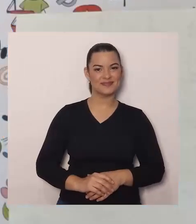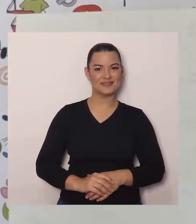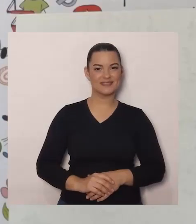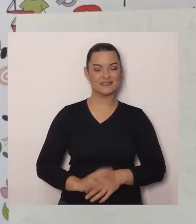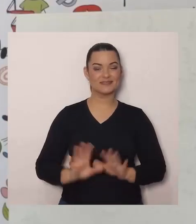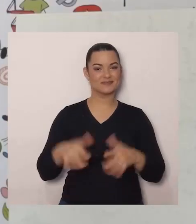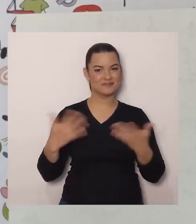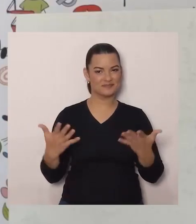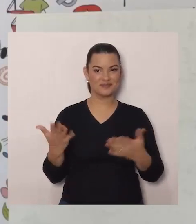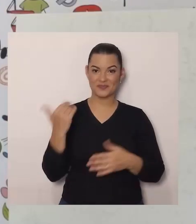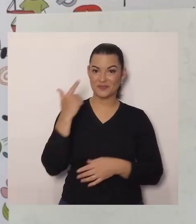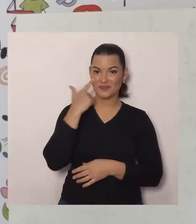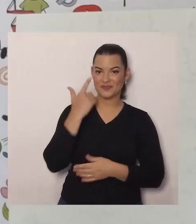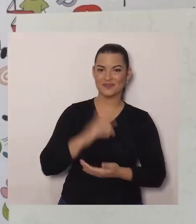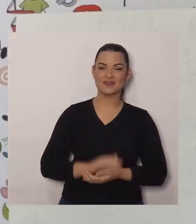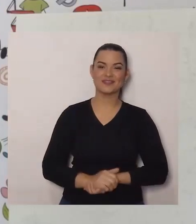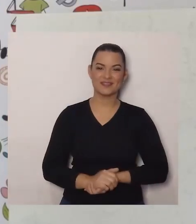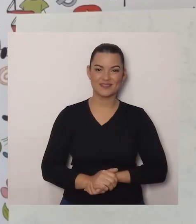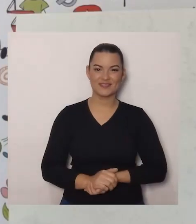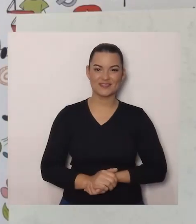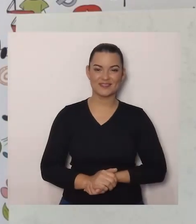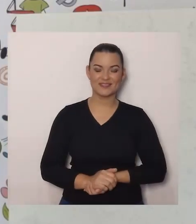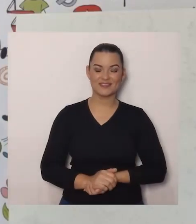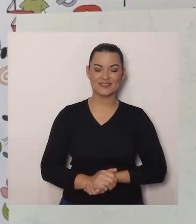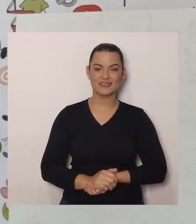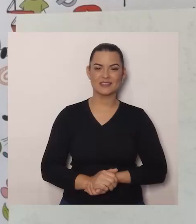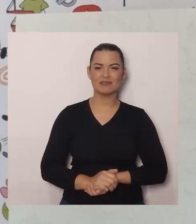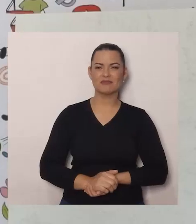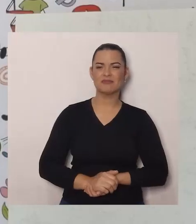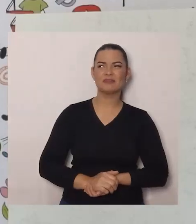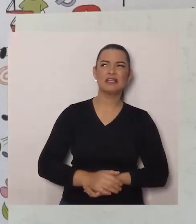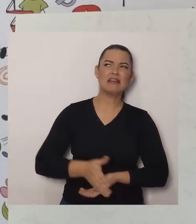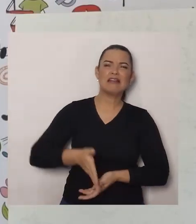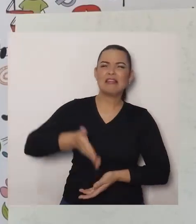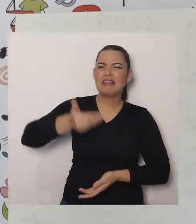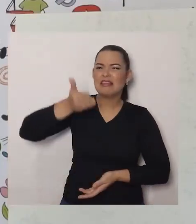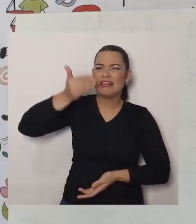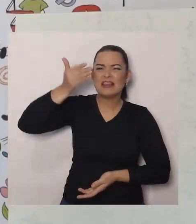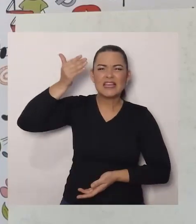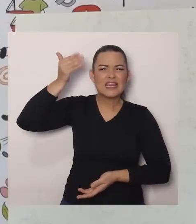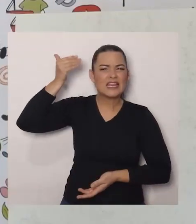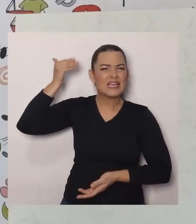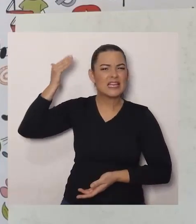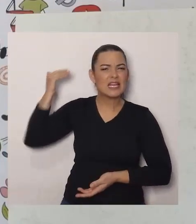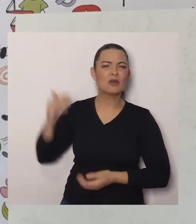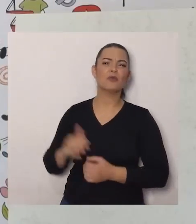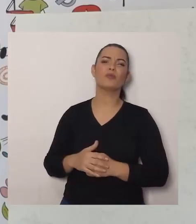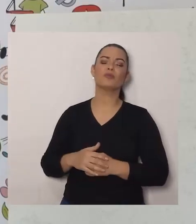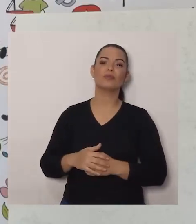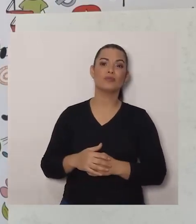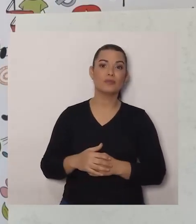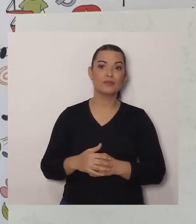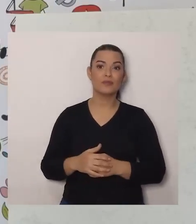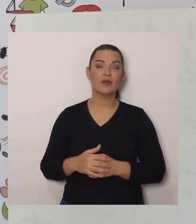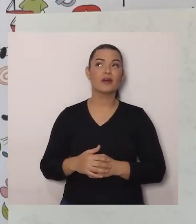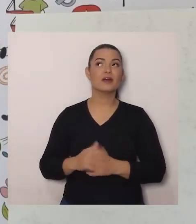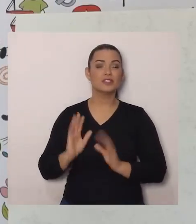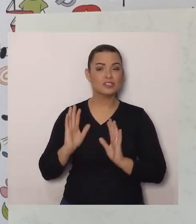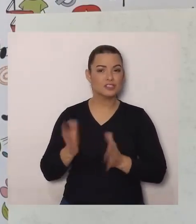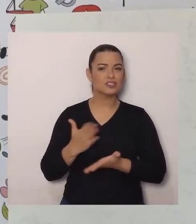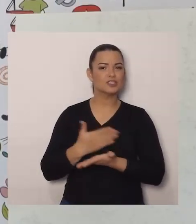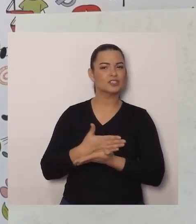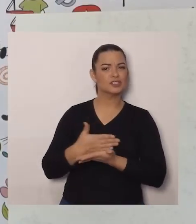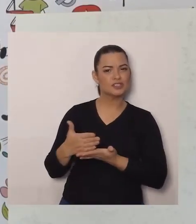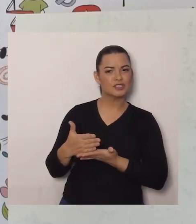Então vamos lá, Desde muito, Muito, Muito, Muito tempo, Atrás,